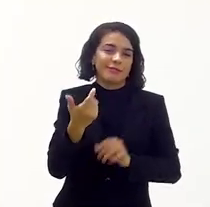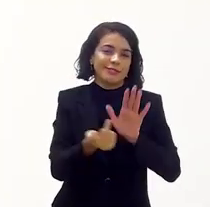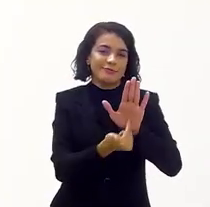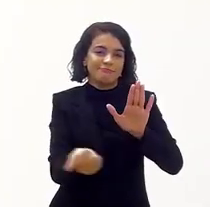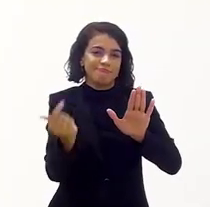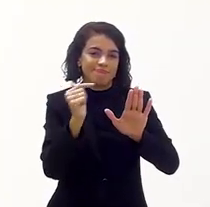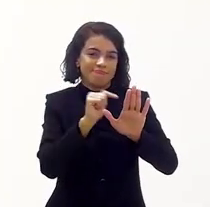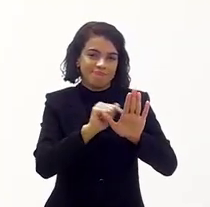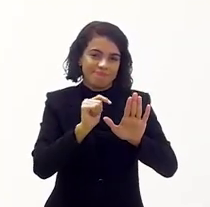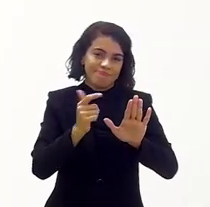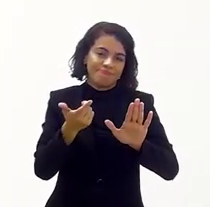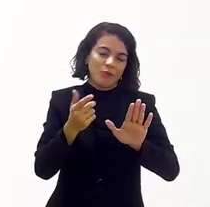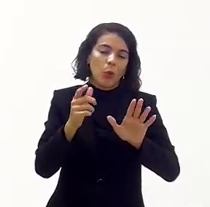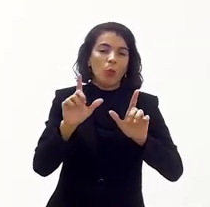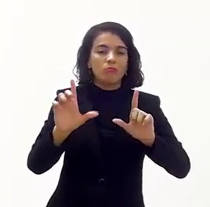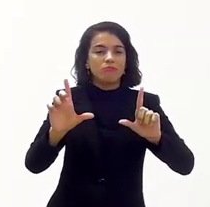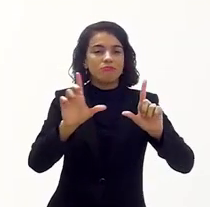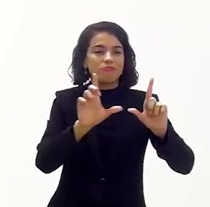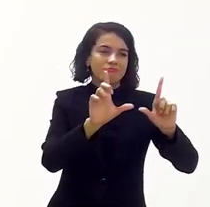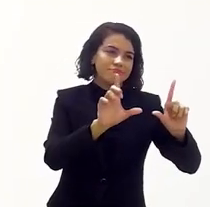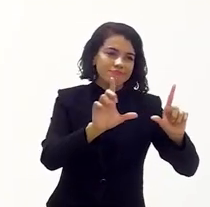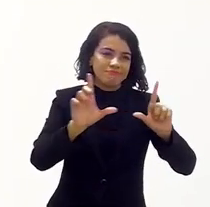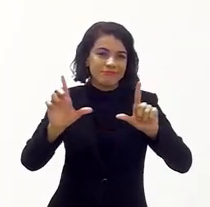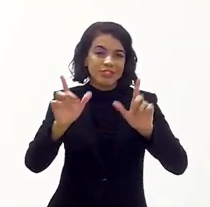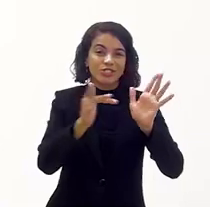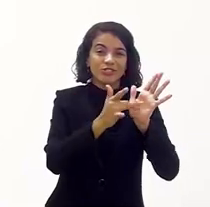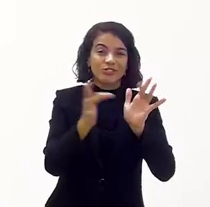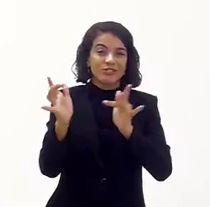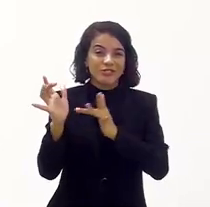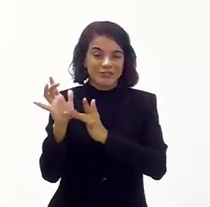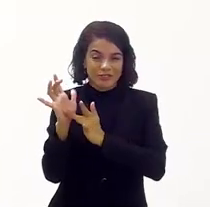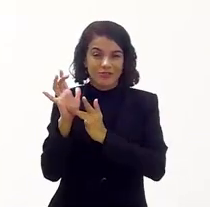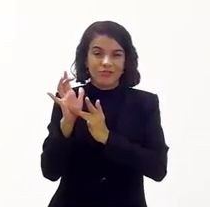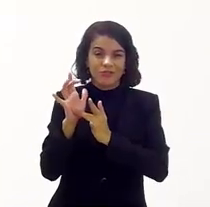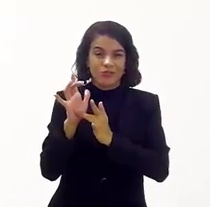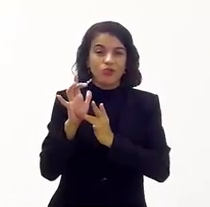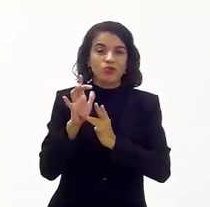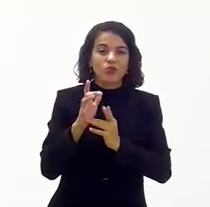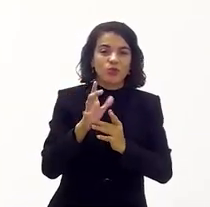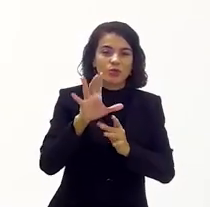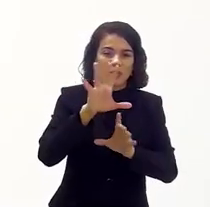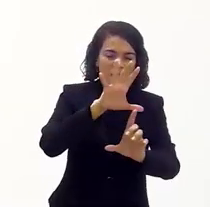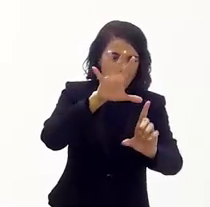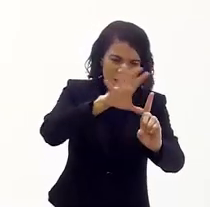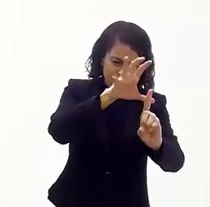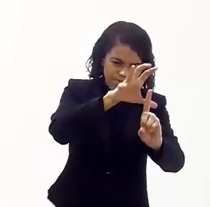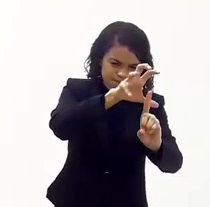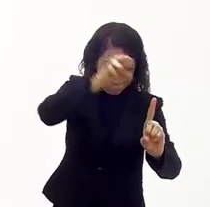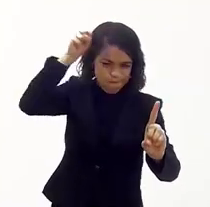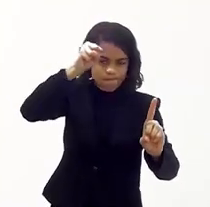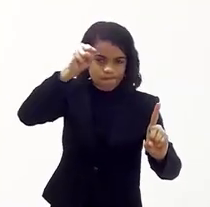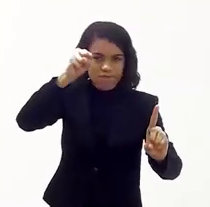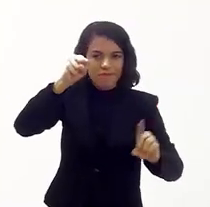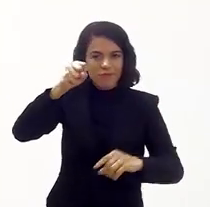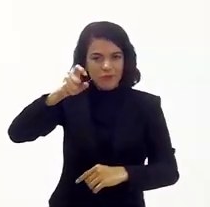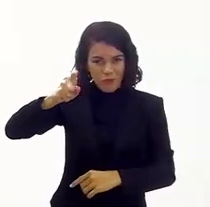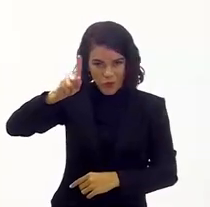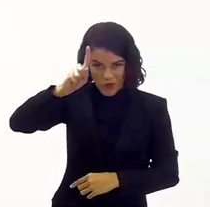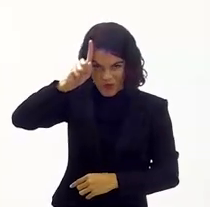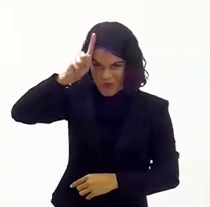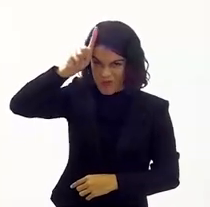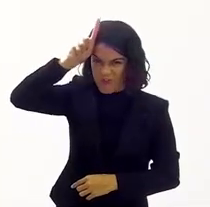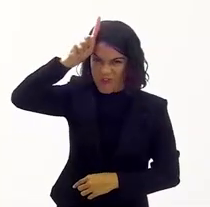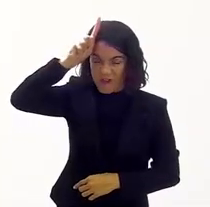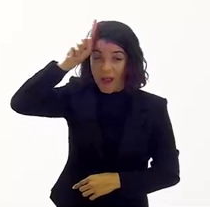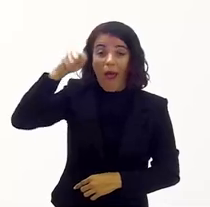conotação, uma cena que o Jesus tira o demônio de um ator, né? De um personagem